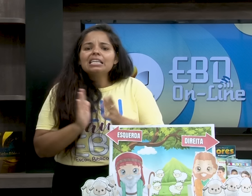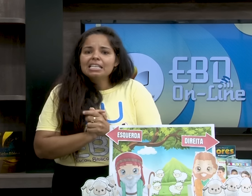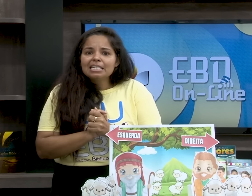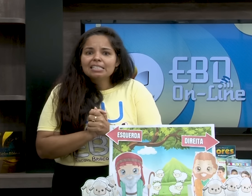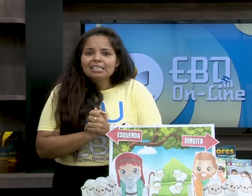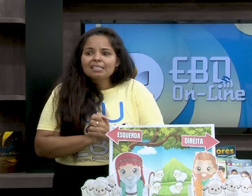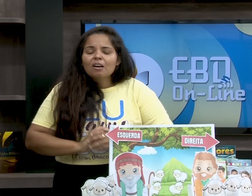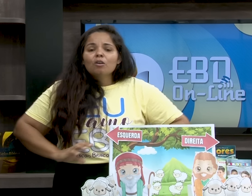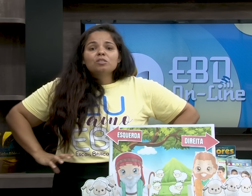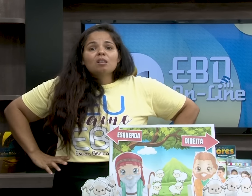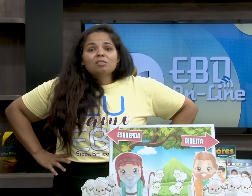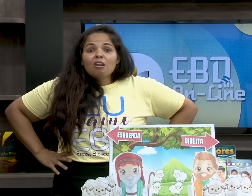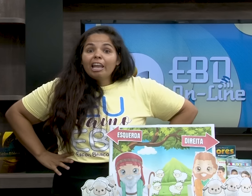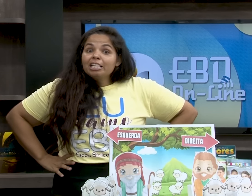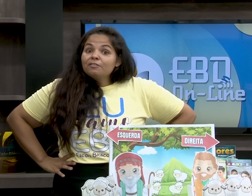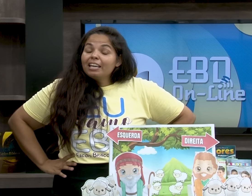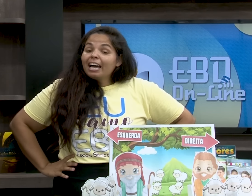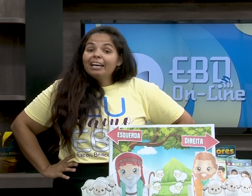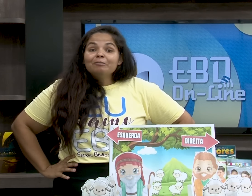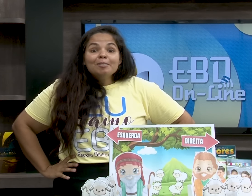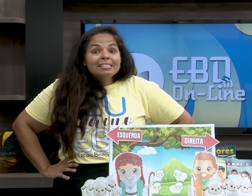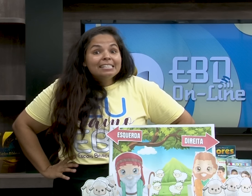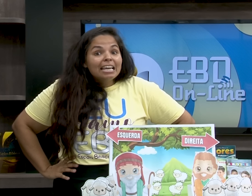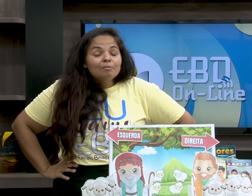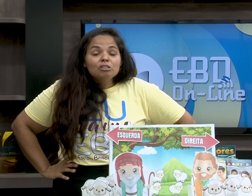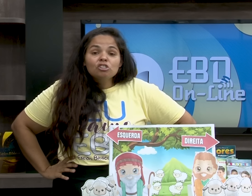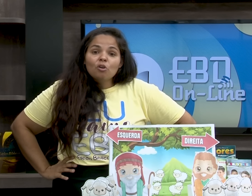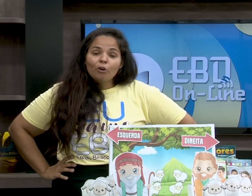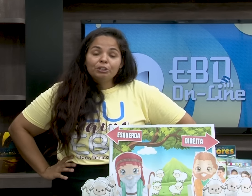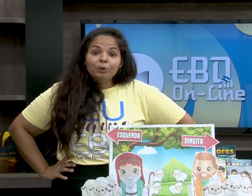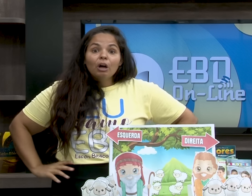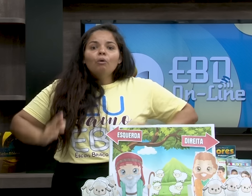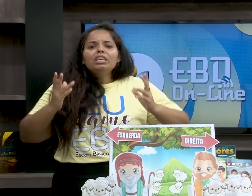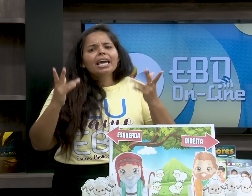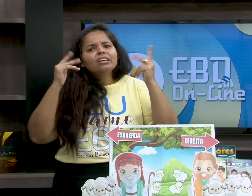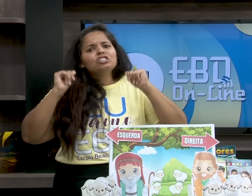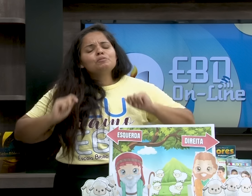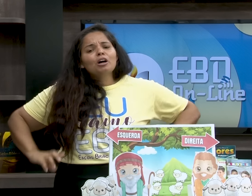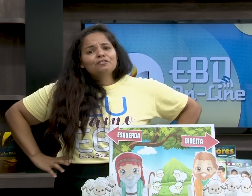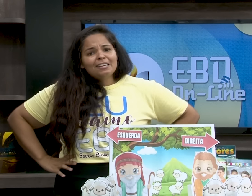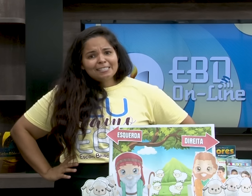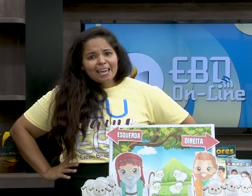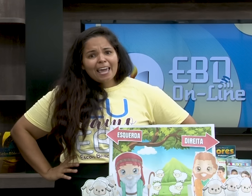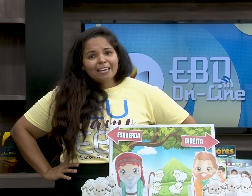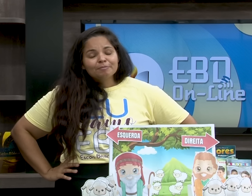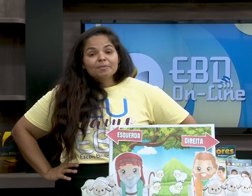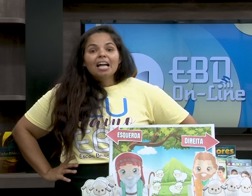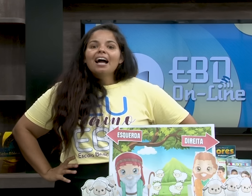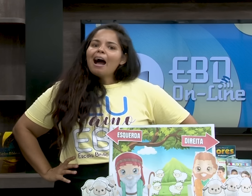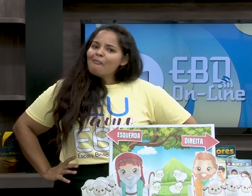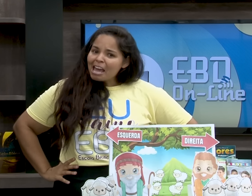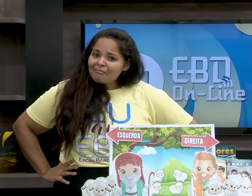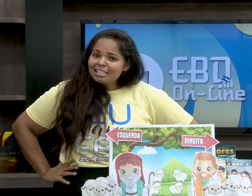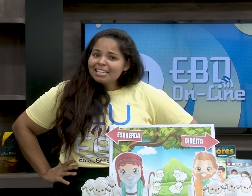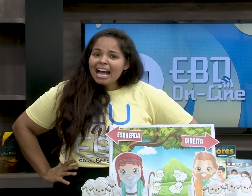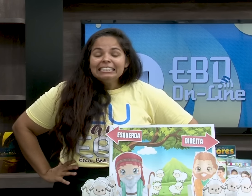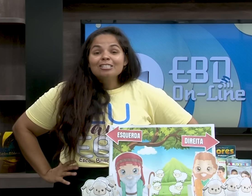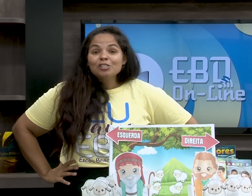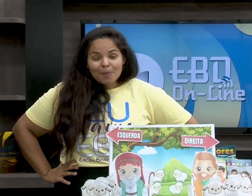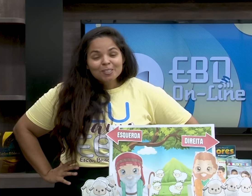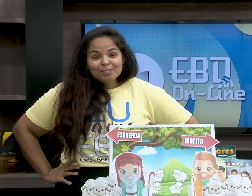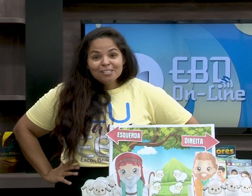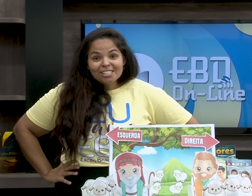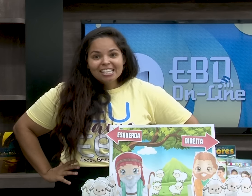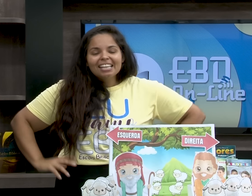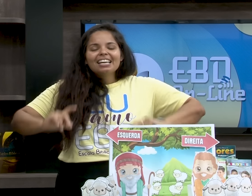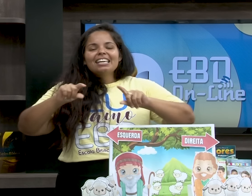pista. E aí, crianças, os nossos colegas ficaram sem biscoito. O que é a gente pode fazer, hein? Alguém vai